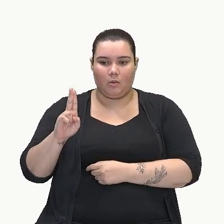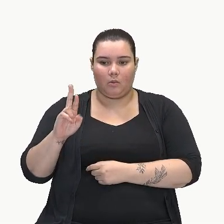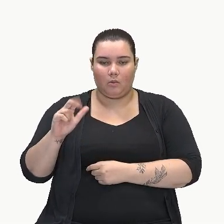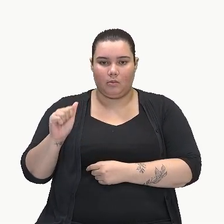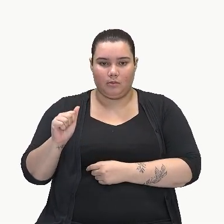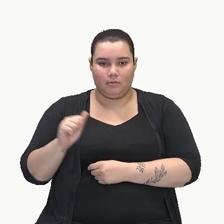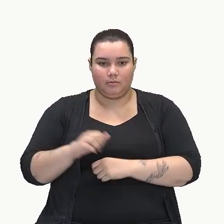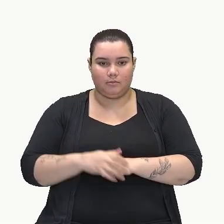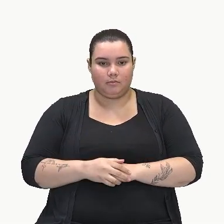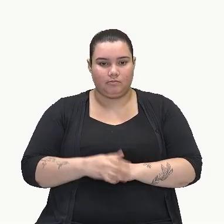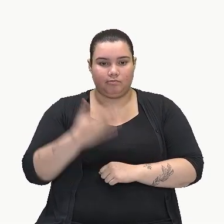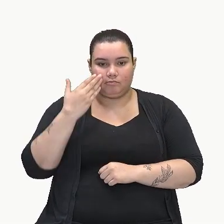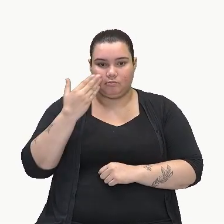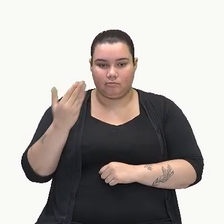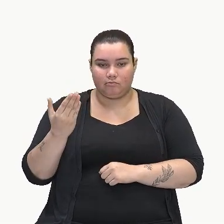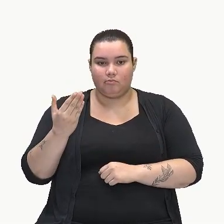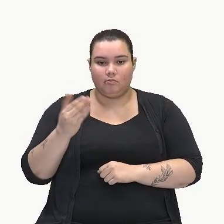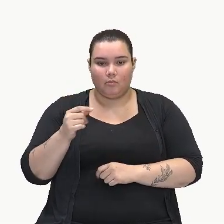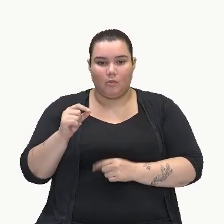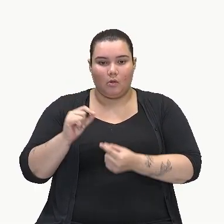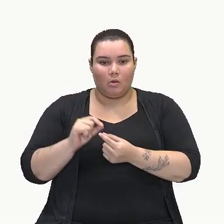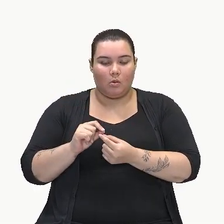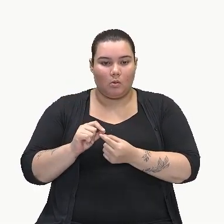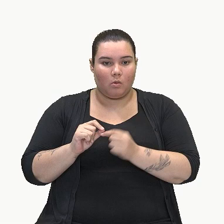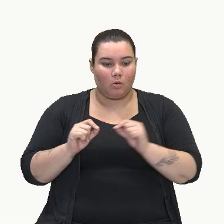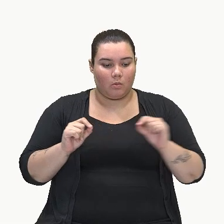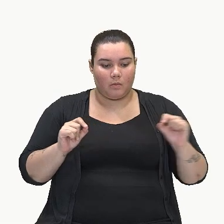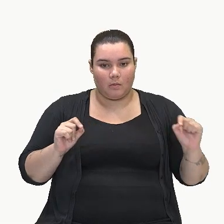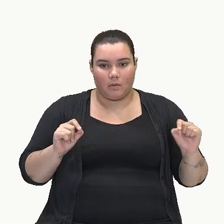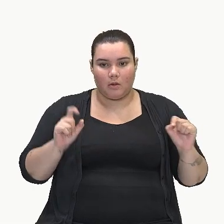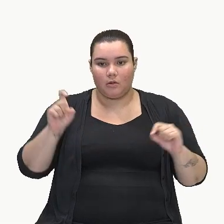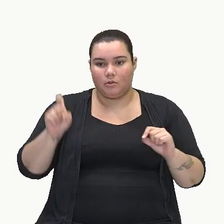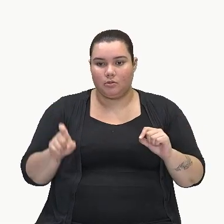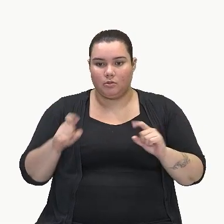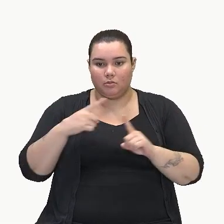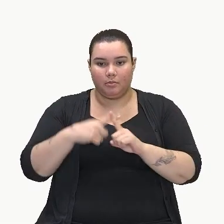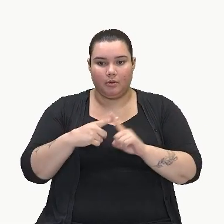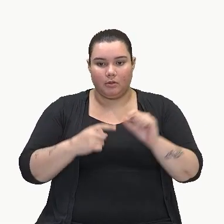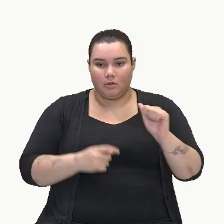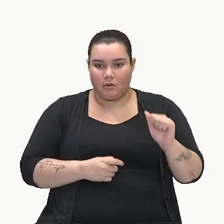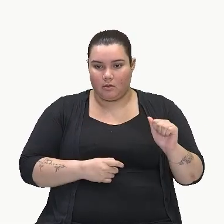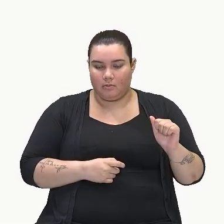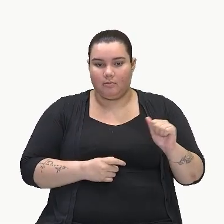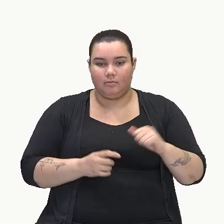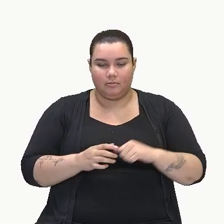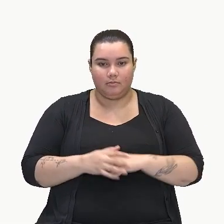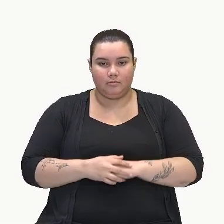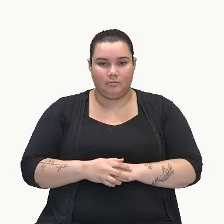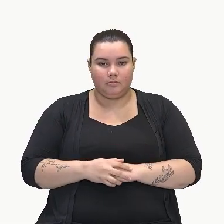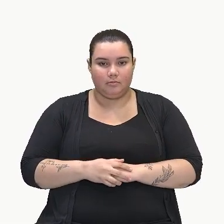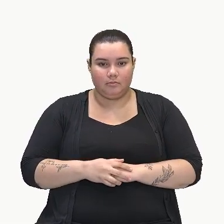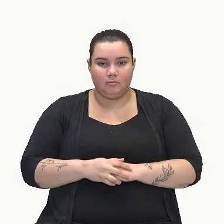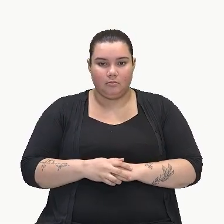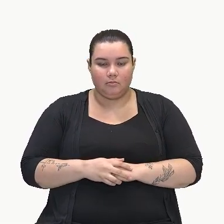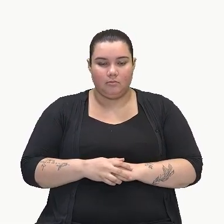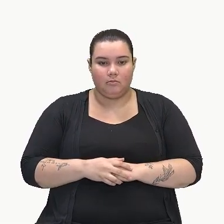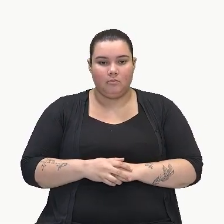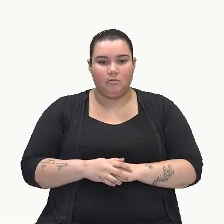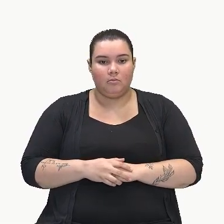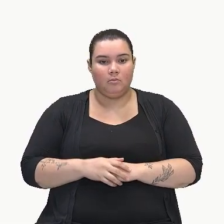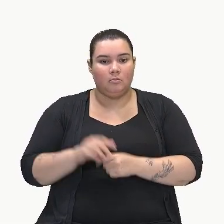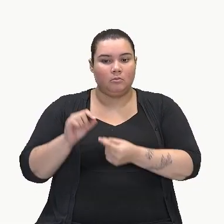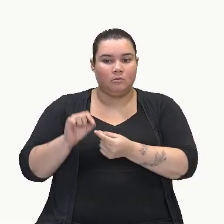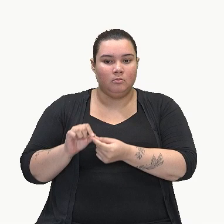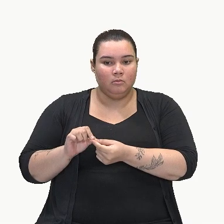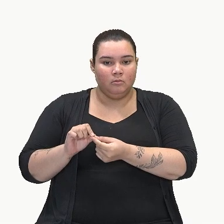comprimento, como a gente viu agora há pouco, x mais a, aquela medida lá de cima. E a nossa